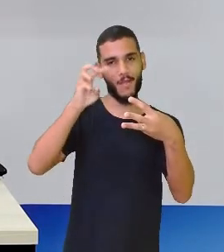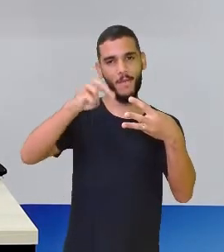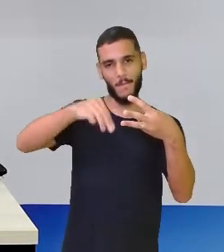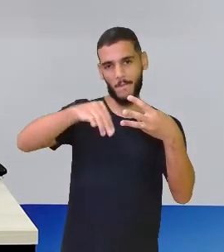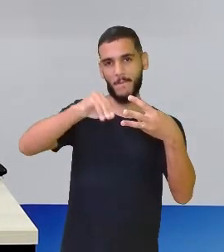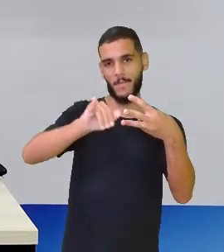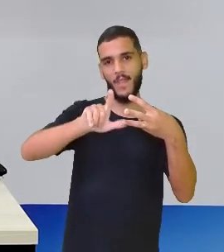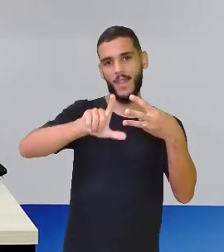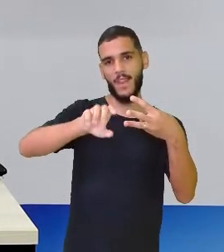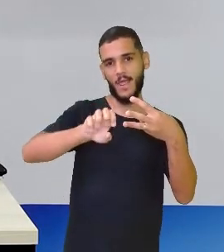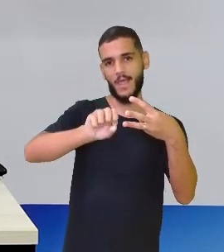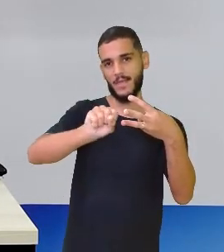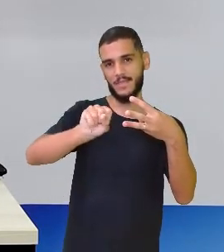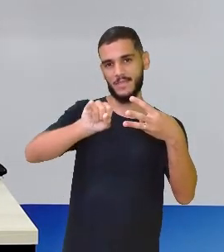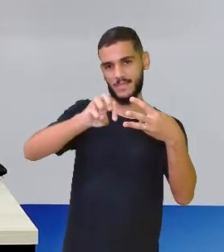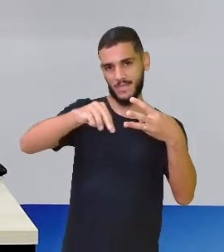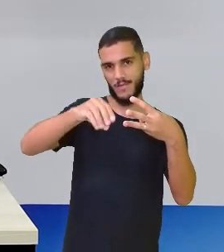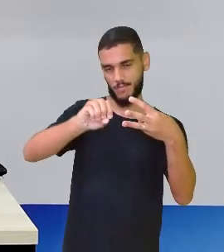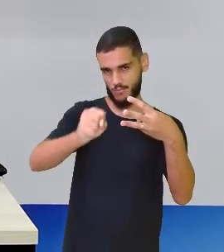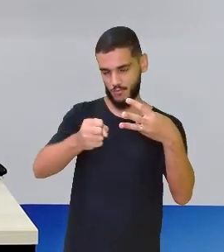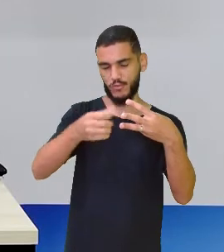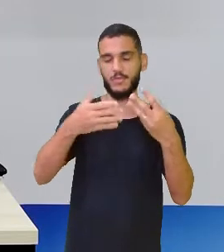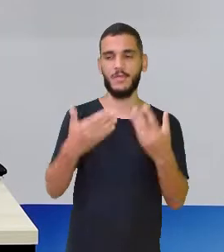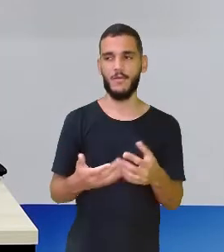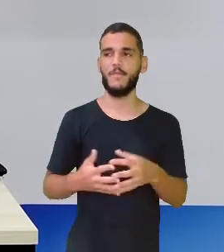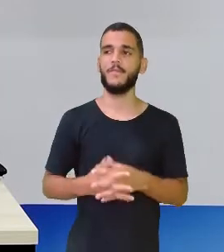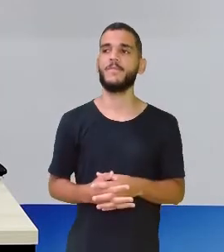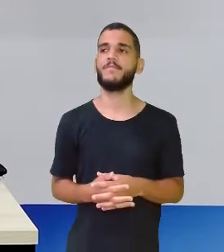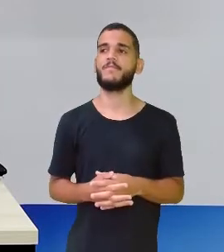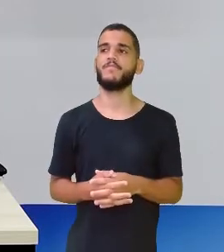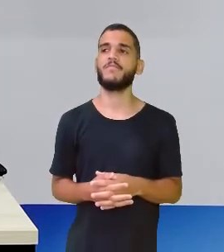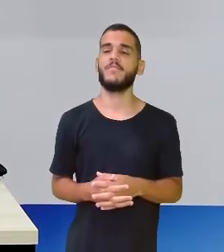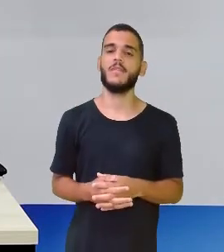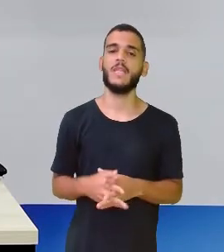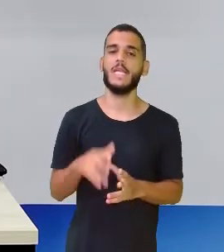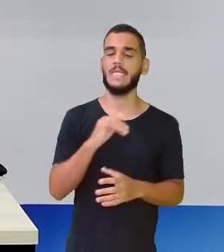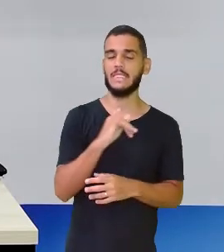por exemplo, ao invés de ter os quadradinhos, tiver aquela barrinha,